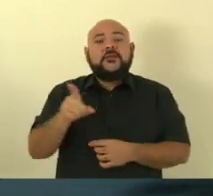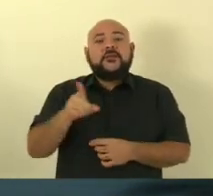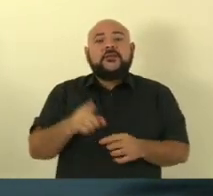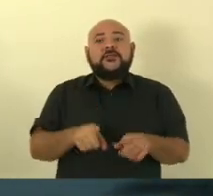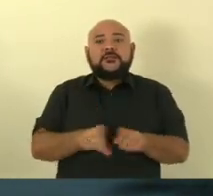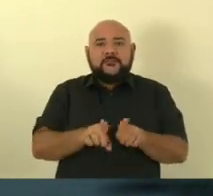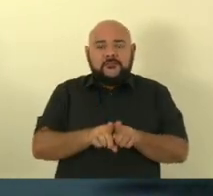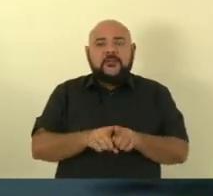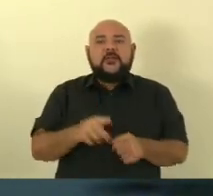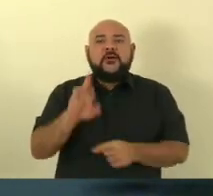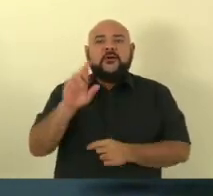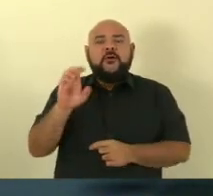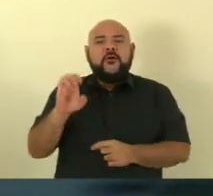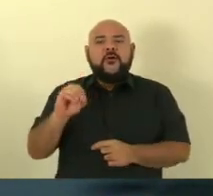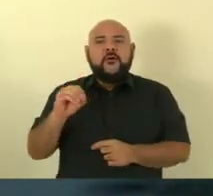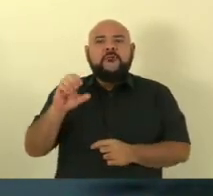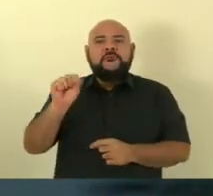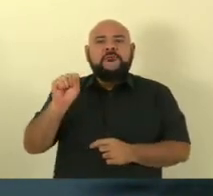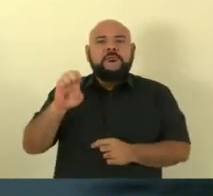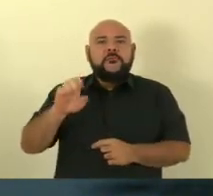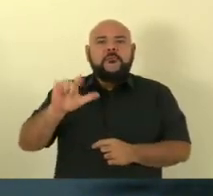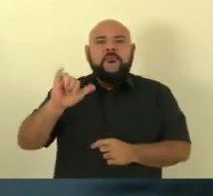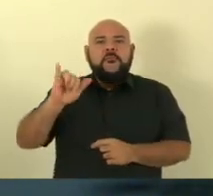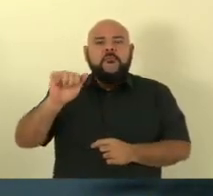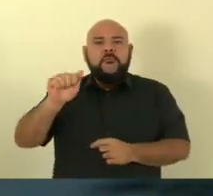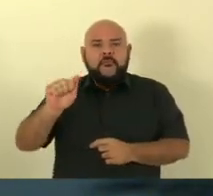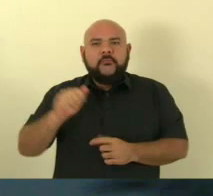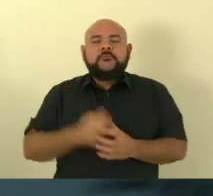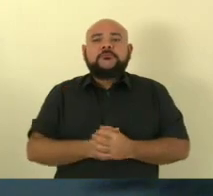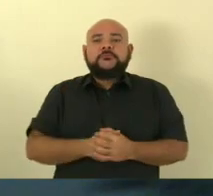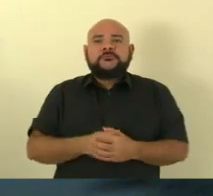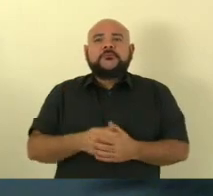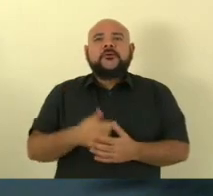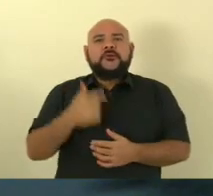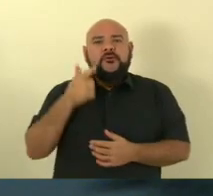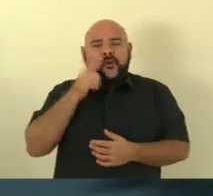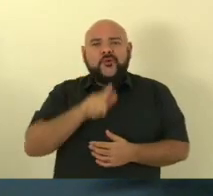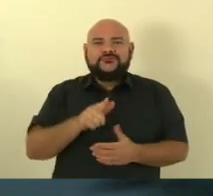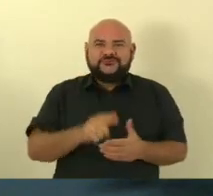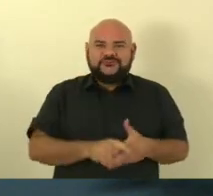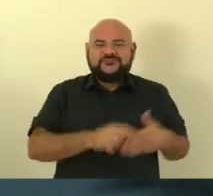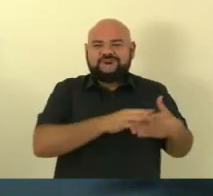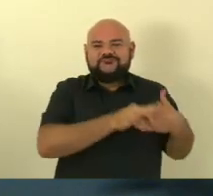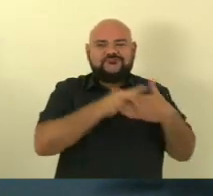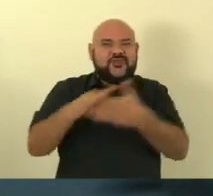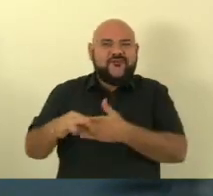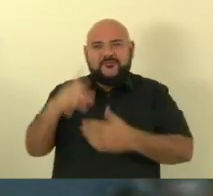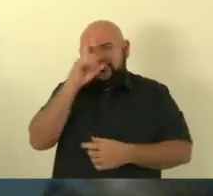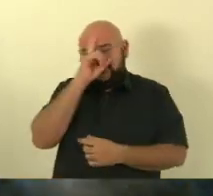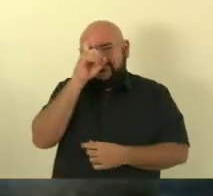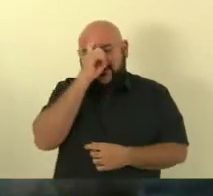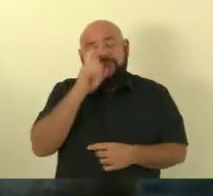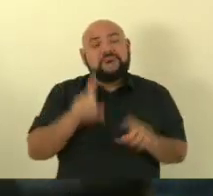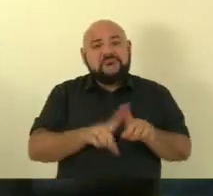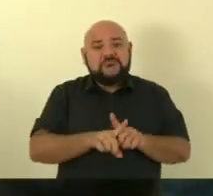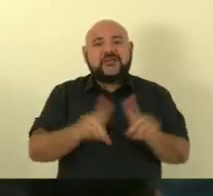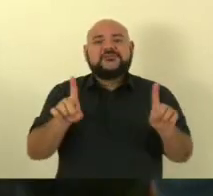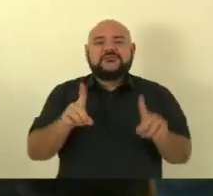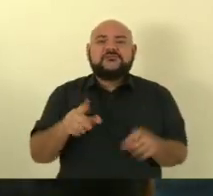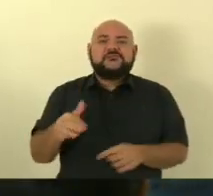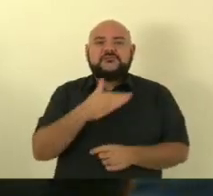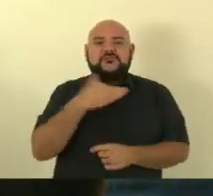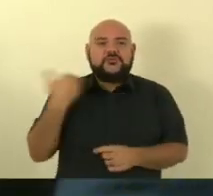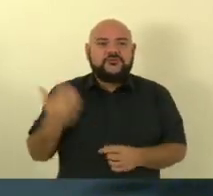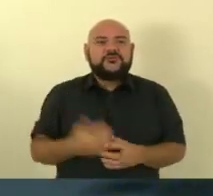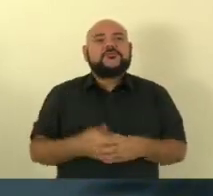Cavallini, ela também estava, foi resgatada com vida, mas também veio a óbito no hospital. Então, gostaria de pedir um minuto de silêncio por esse